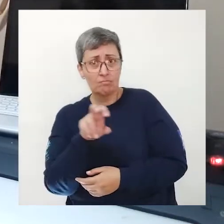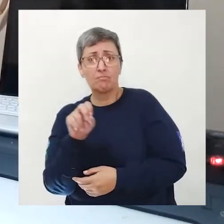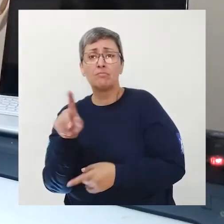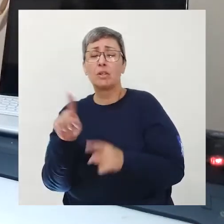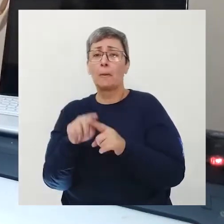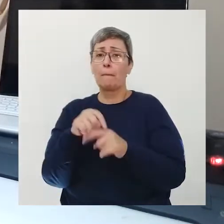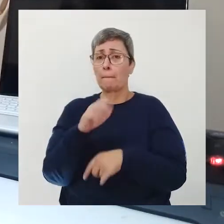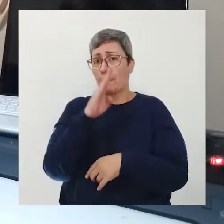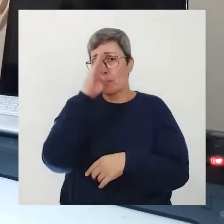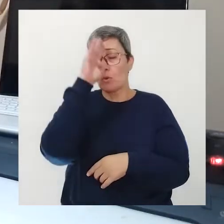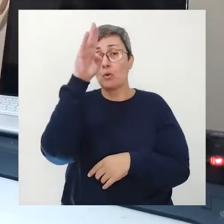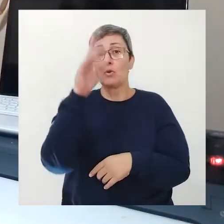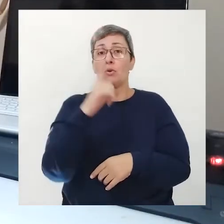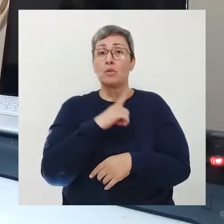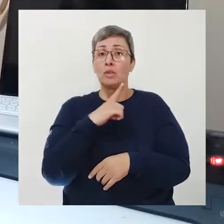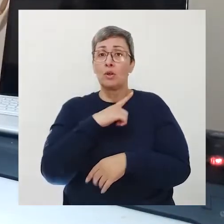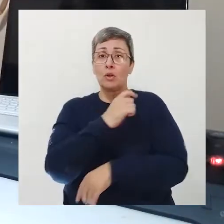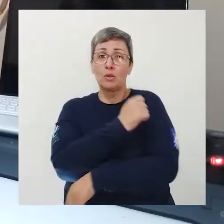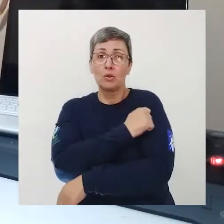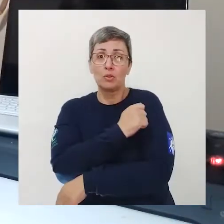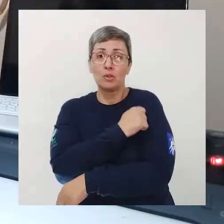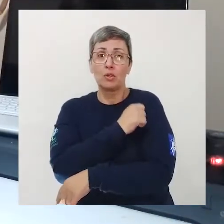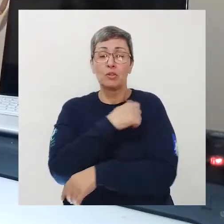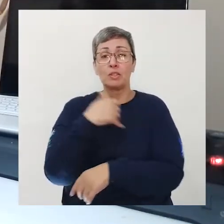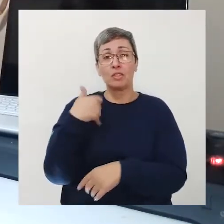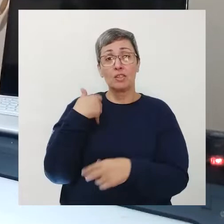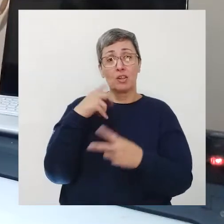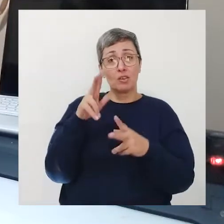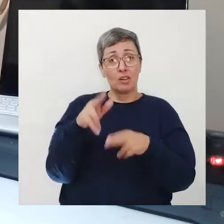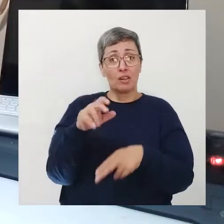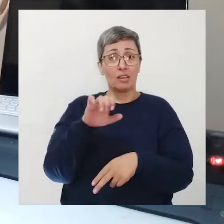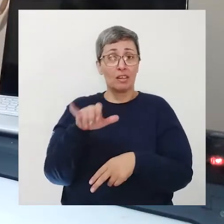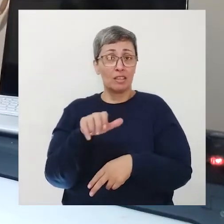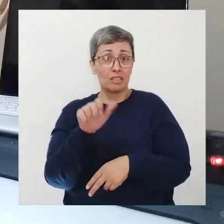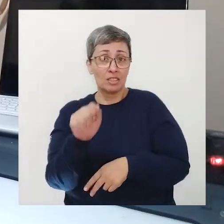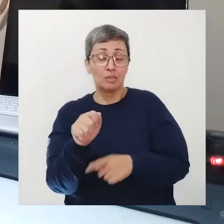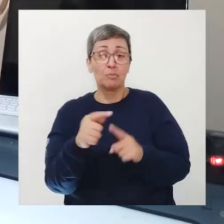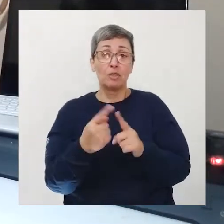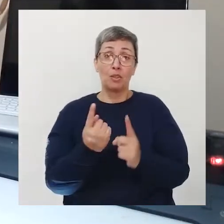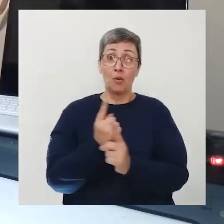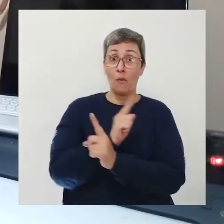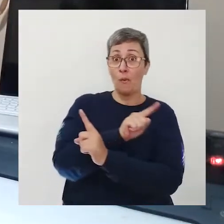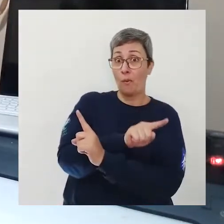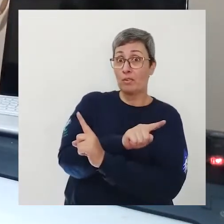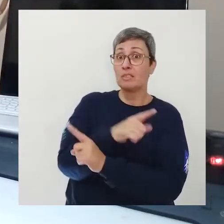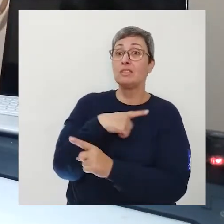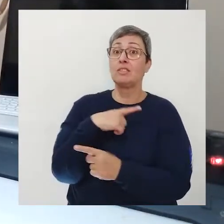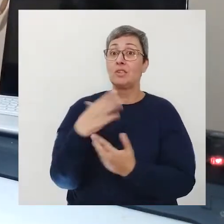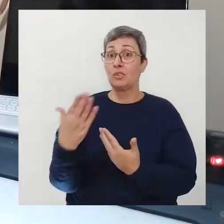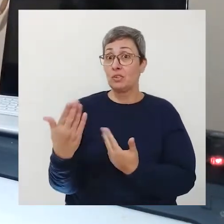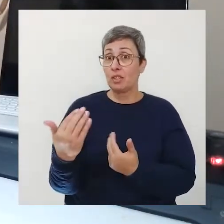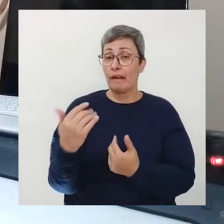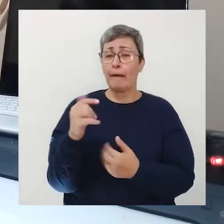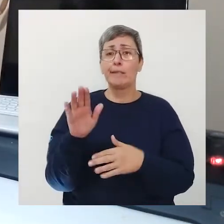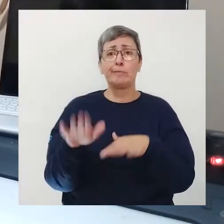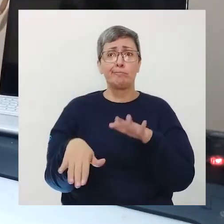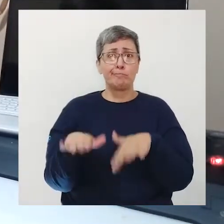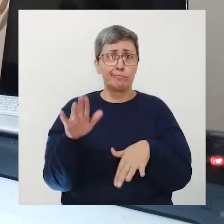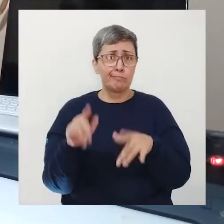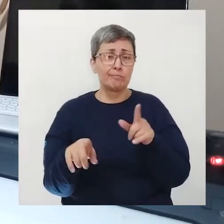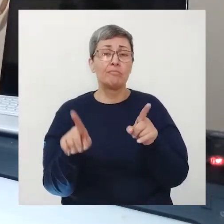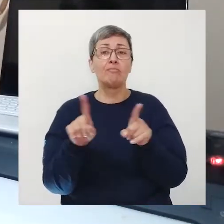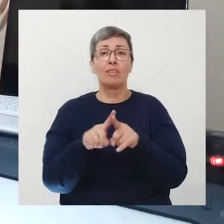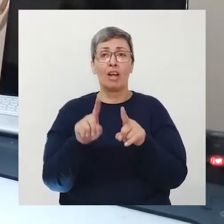principalmente quando a gente tem alunos com essa idade naeja Por outro lado lado encontramos jovens que muitas